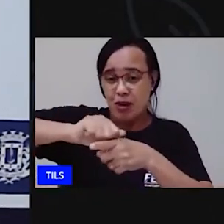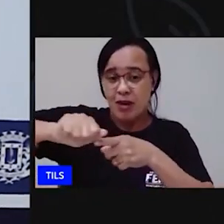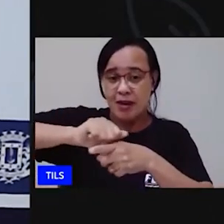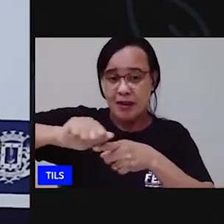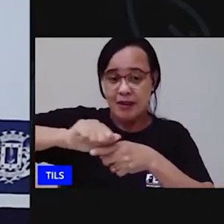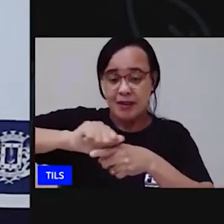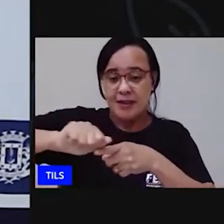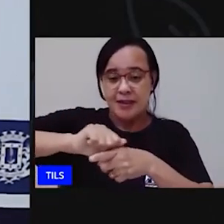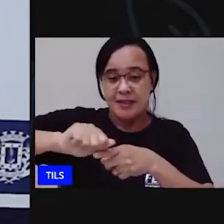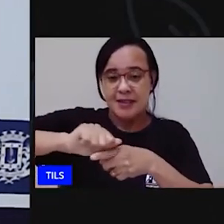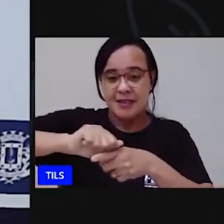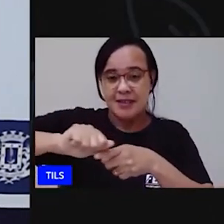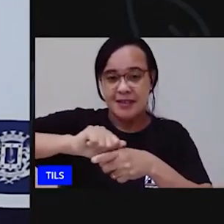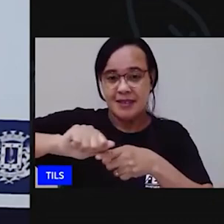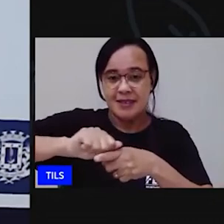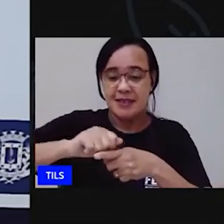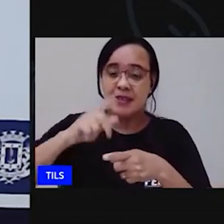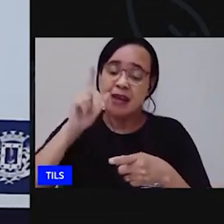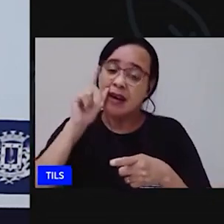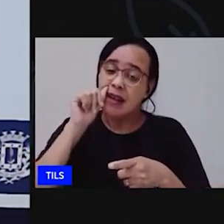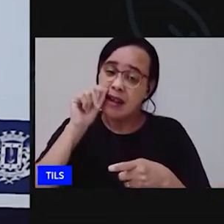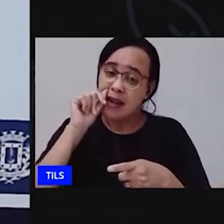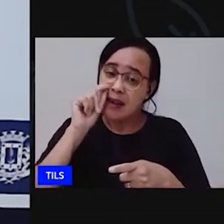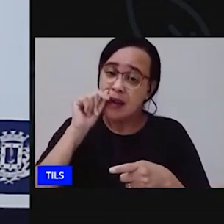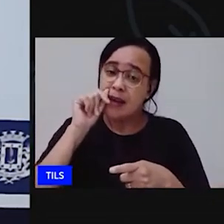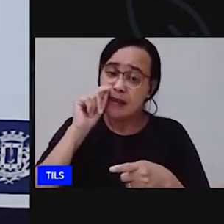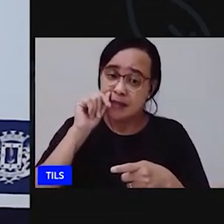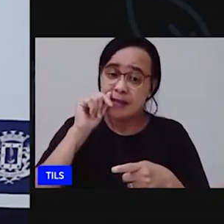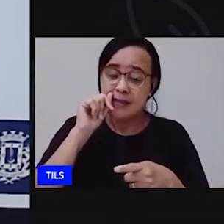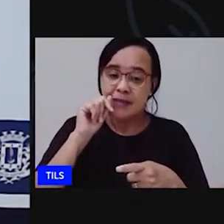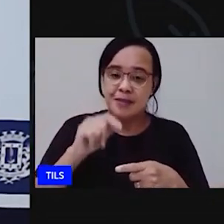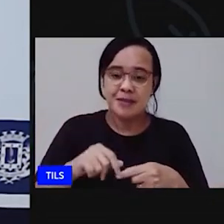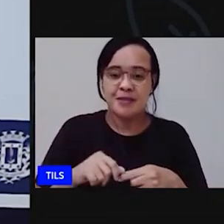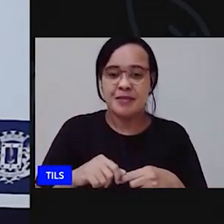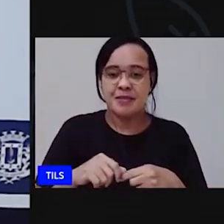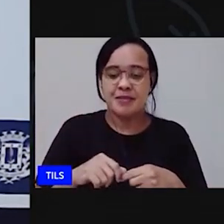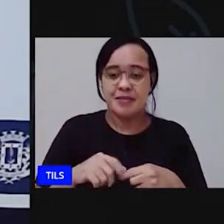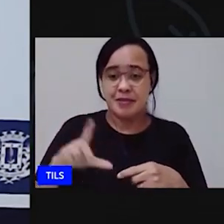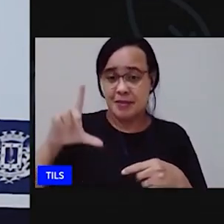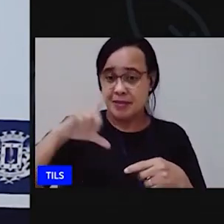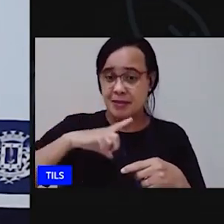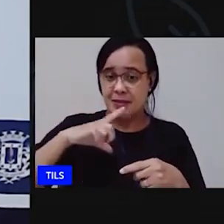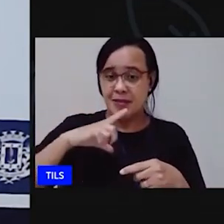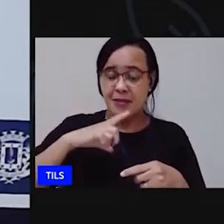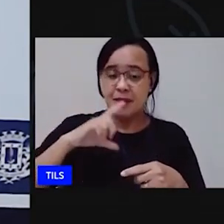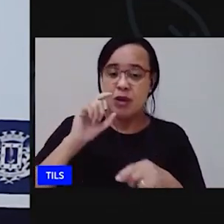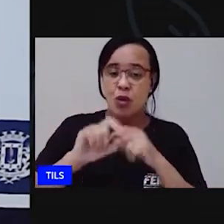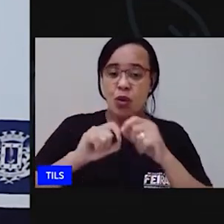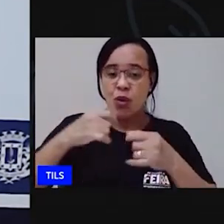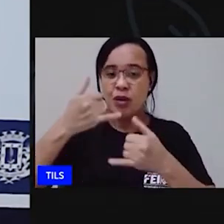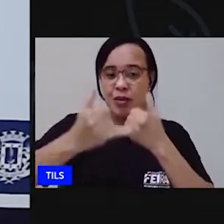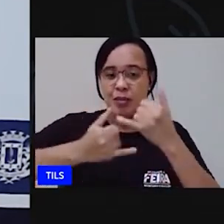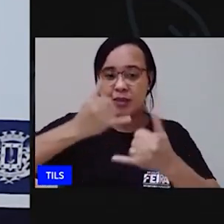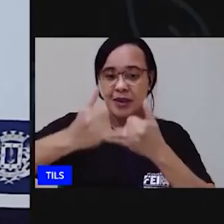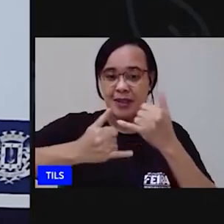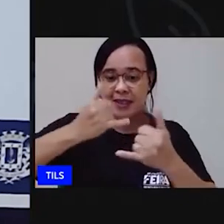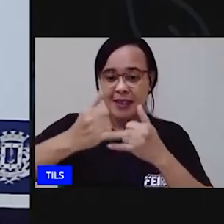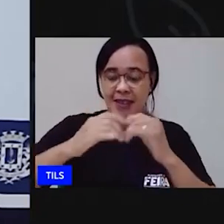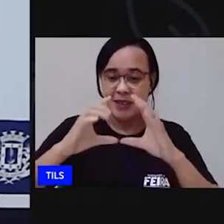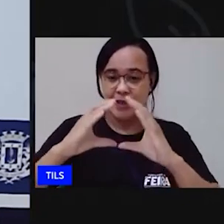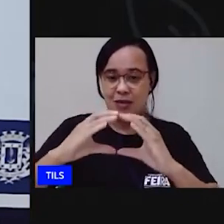também um lape tenho aqui um brinquedo olha o que eu trouxe